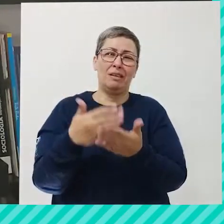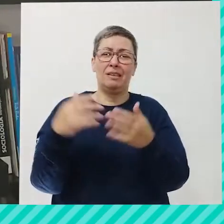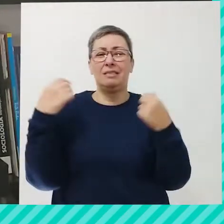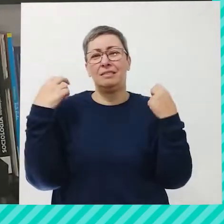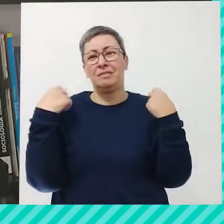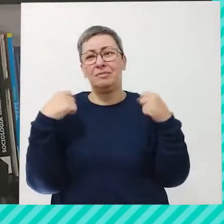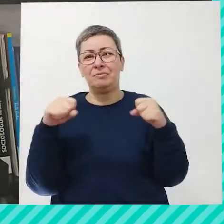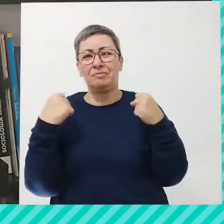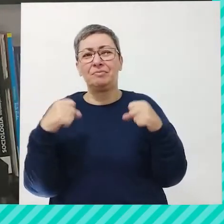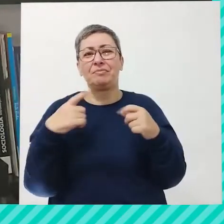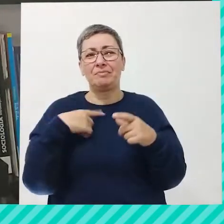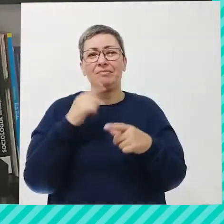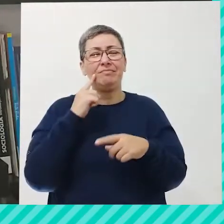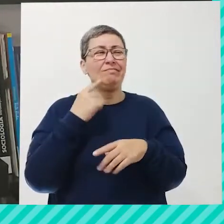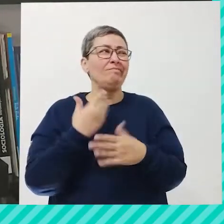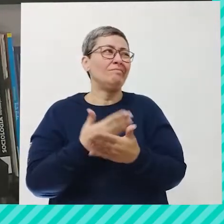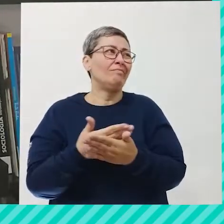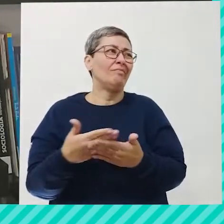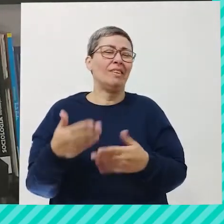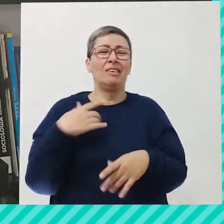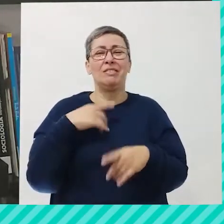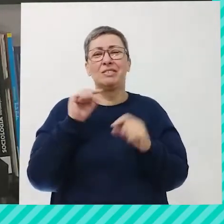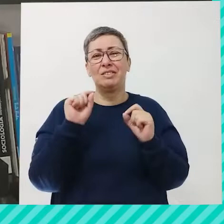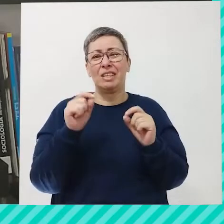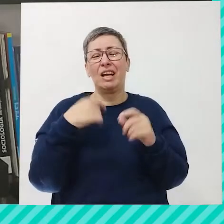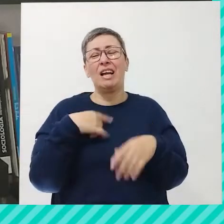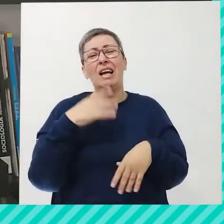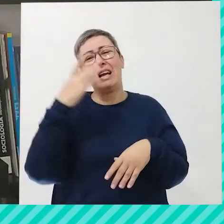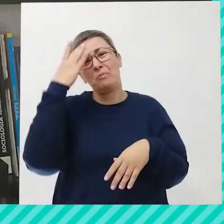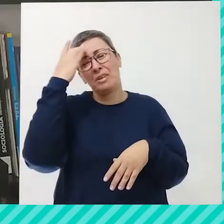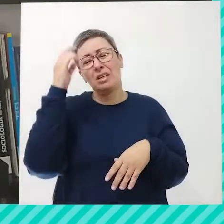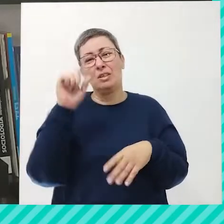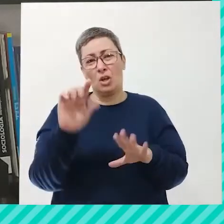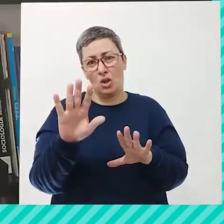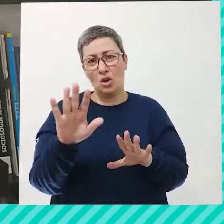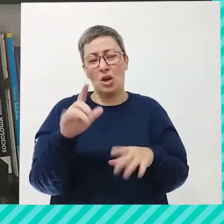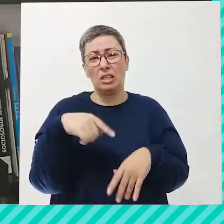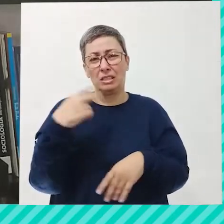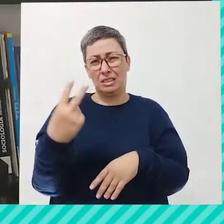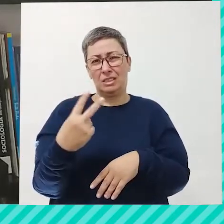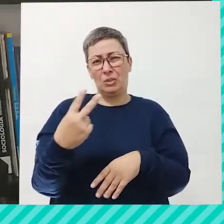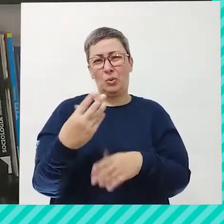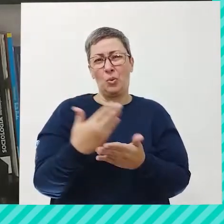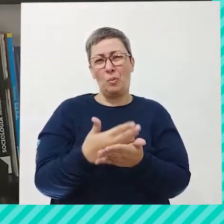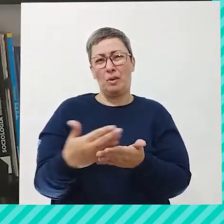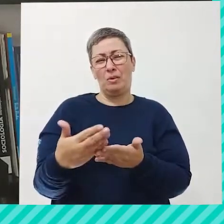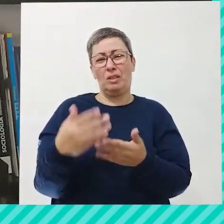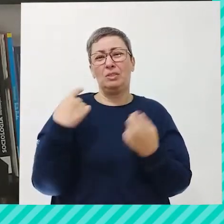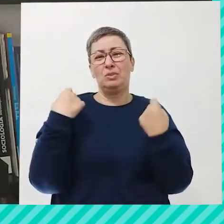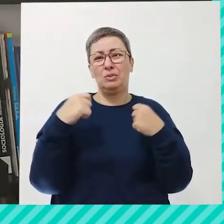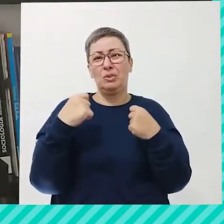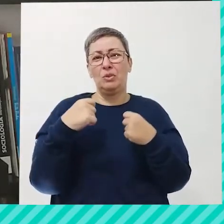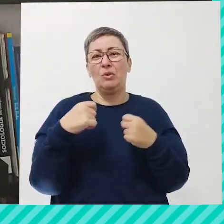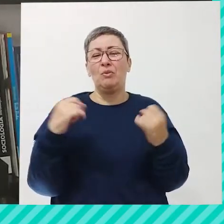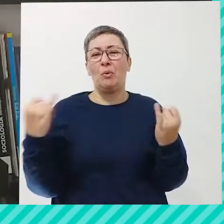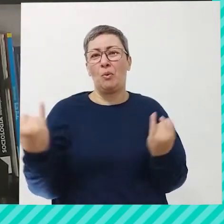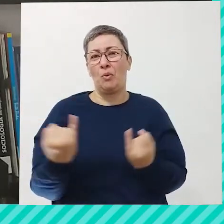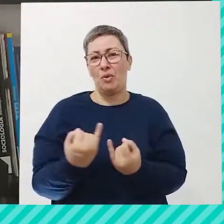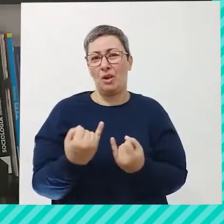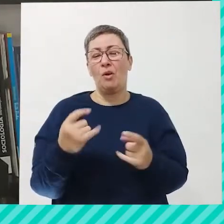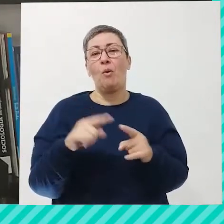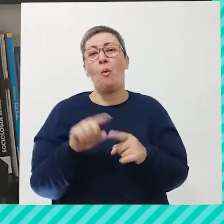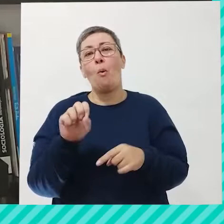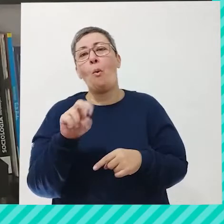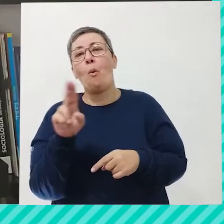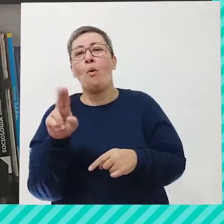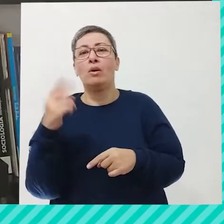física. Não é? A gente não tem esse hábito. Quantas vezes a gente não fala assim, ó, na segunda-feira eu vou começar uma dieta. Ou